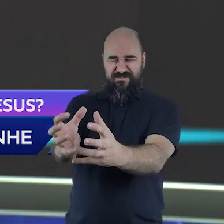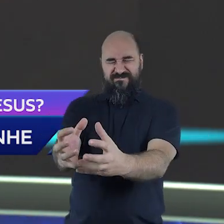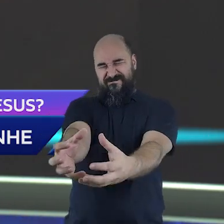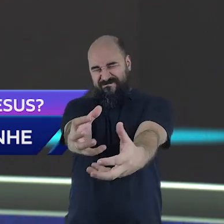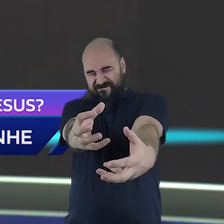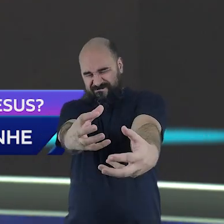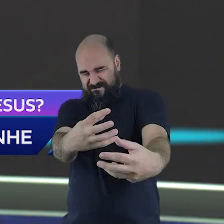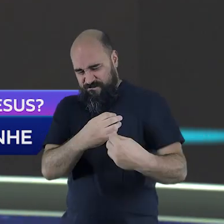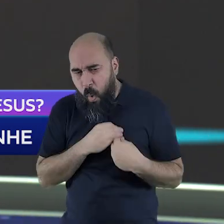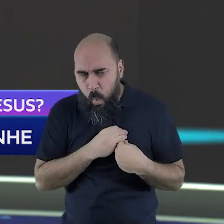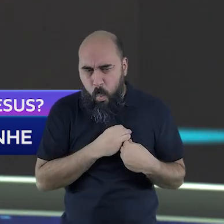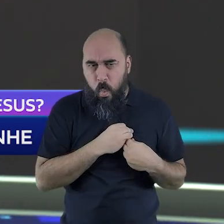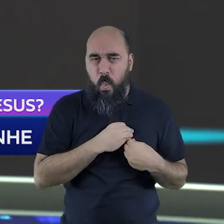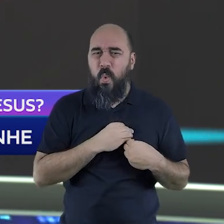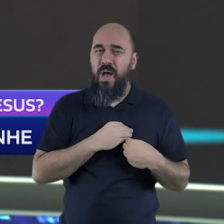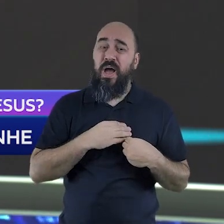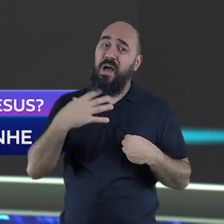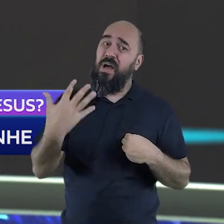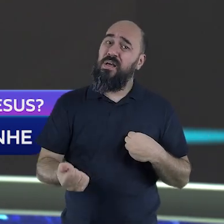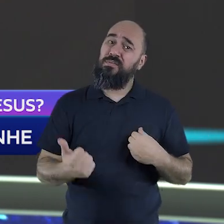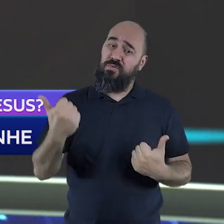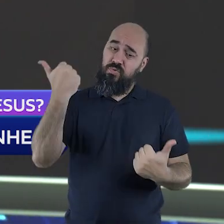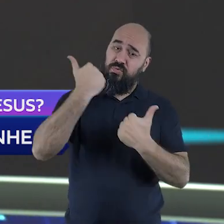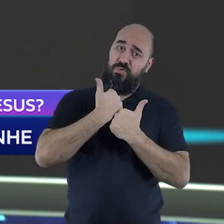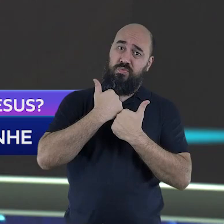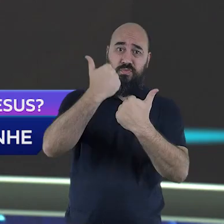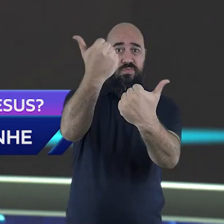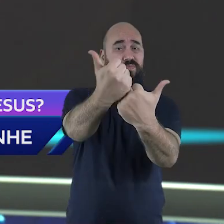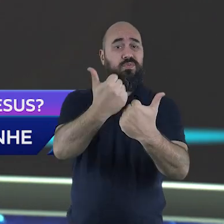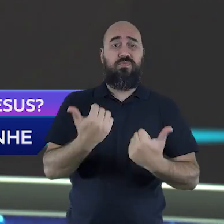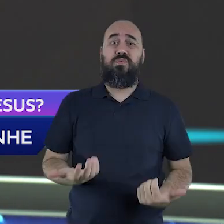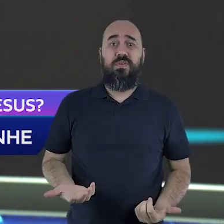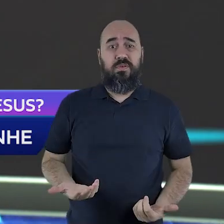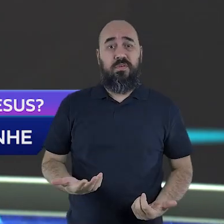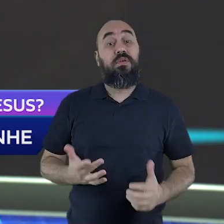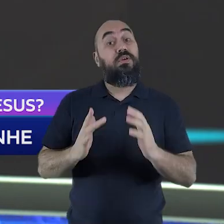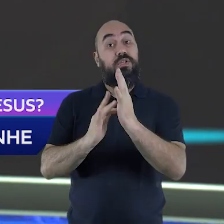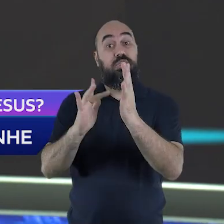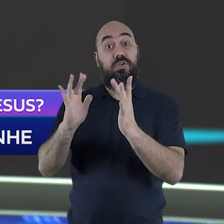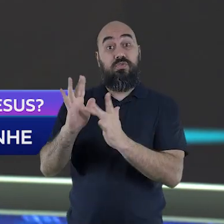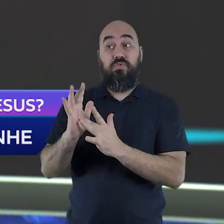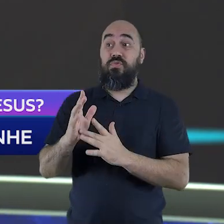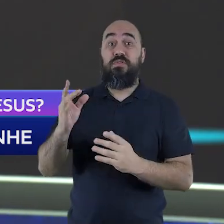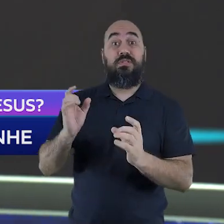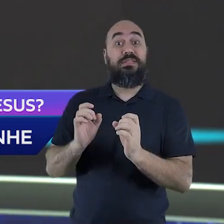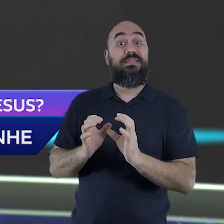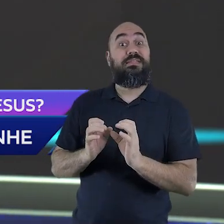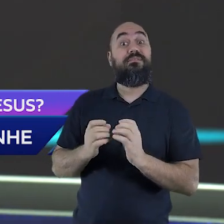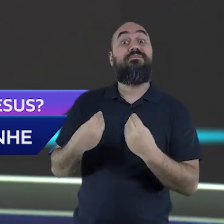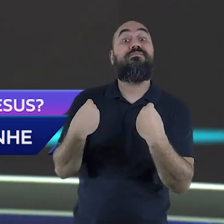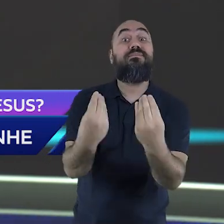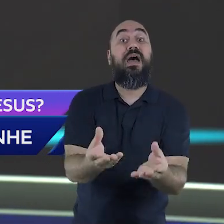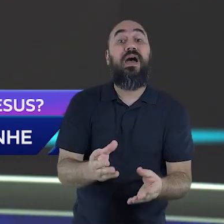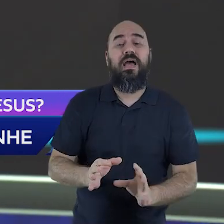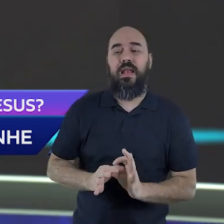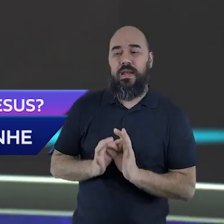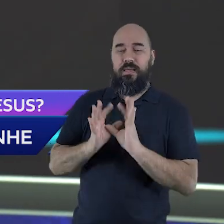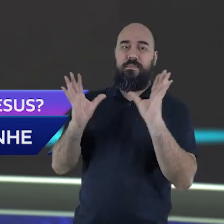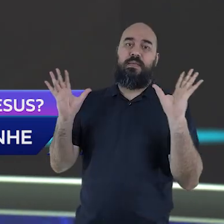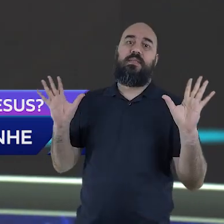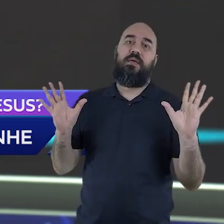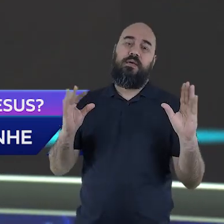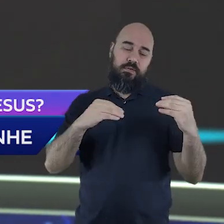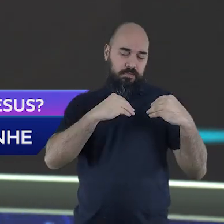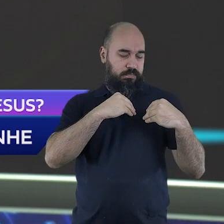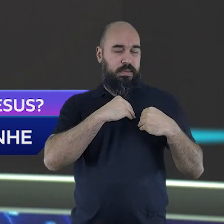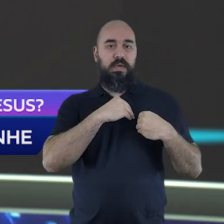Julgado e punido em nosso lugar, Jesus nos livra da culpa e da consequência do